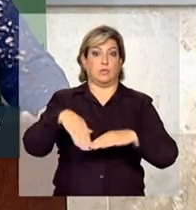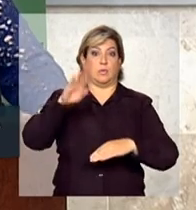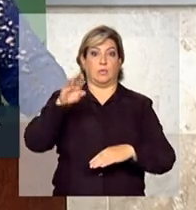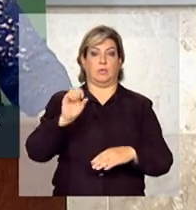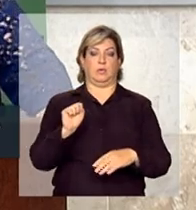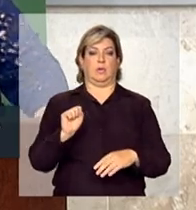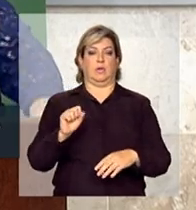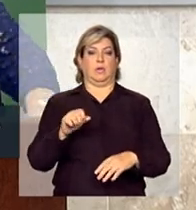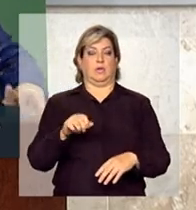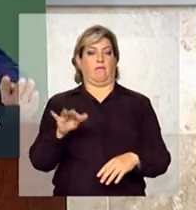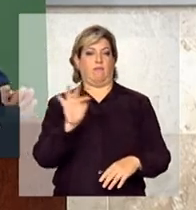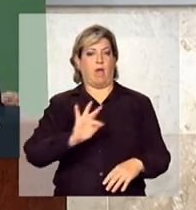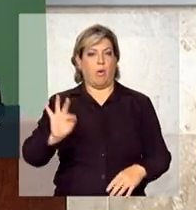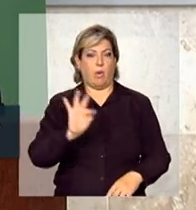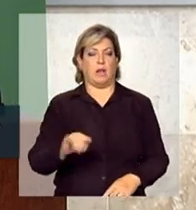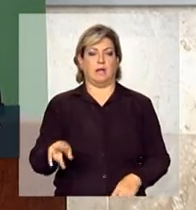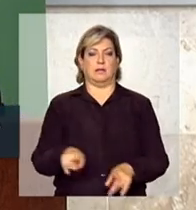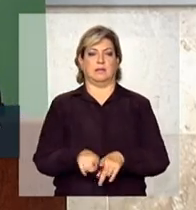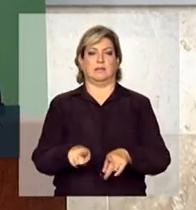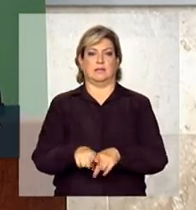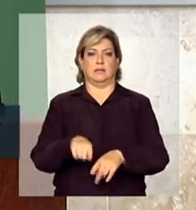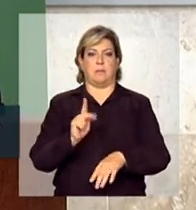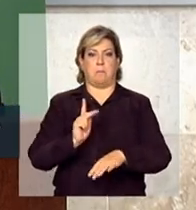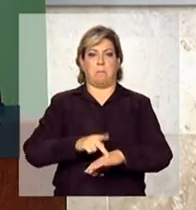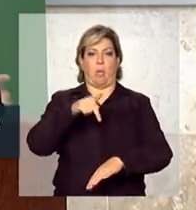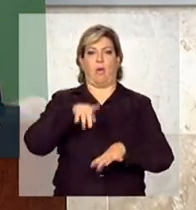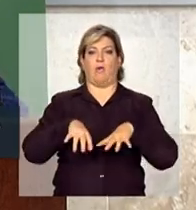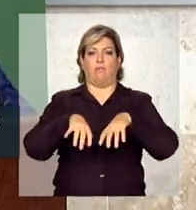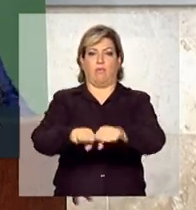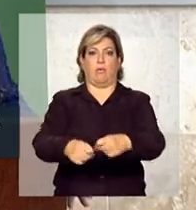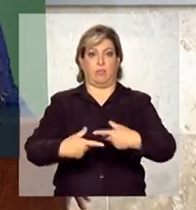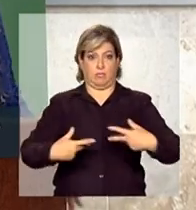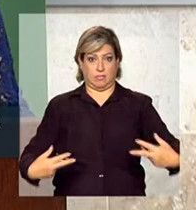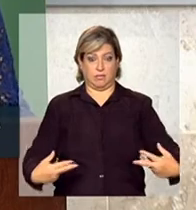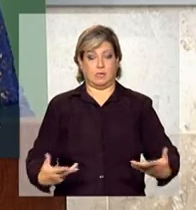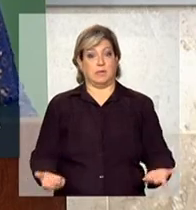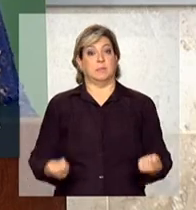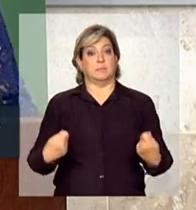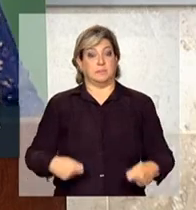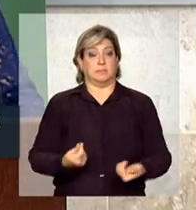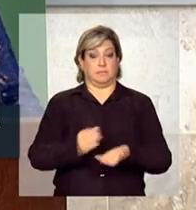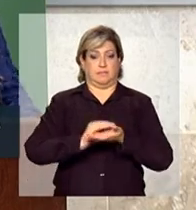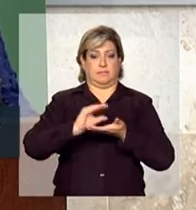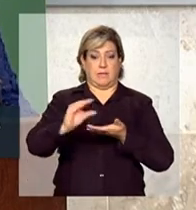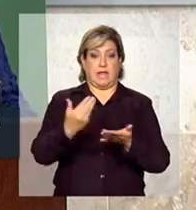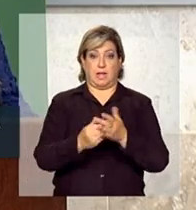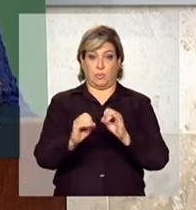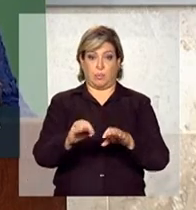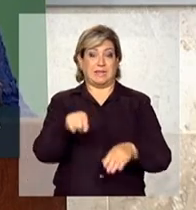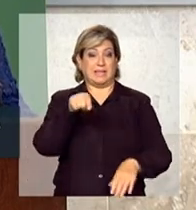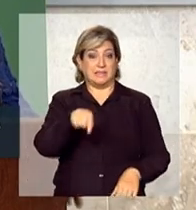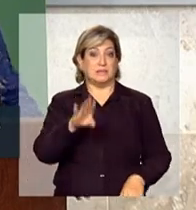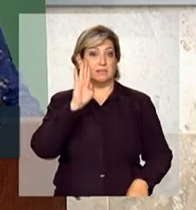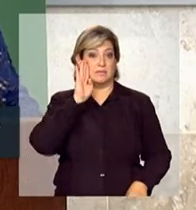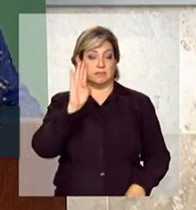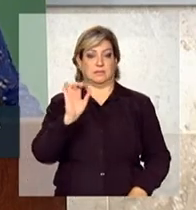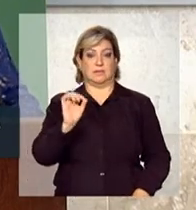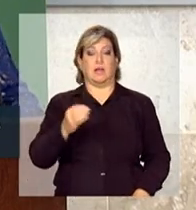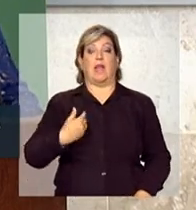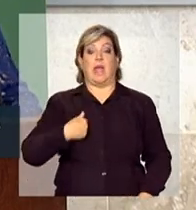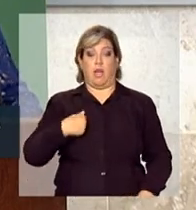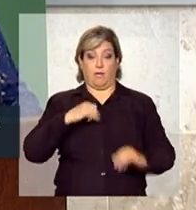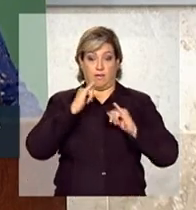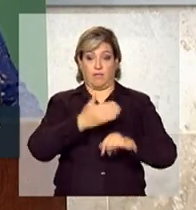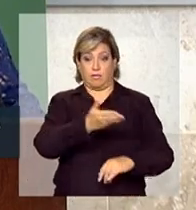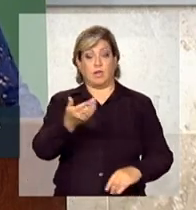-graduação, enfim, investir em educação, eu diria para os senhores que nós não temos